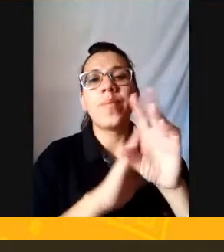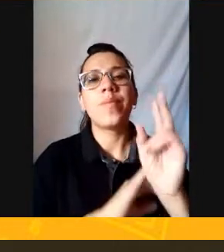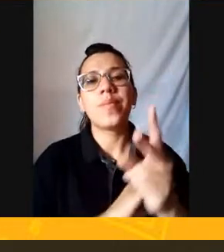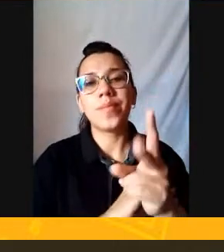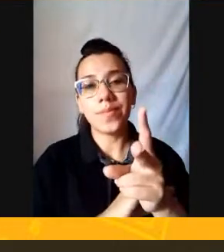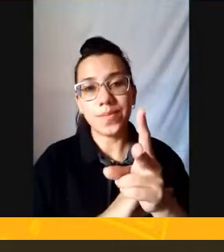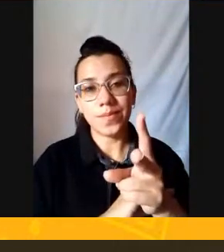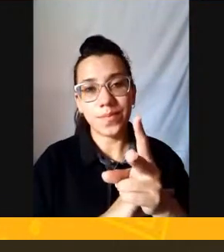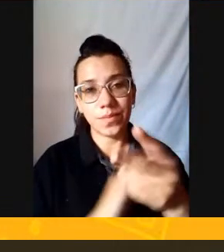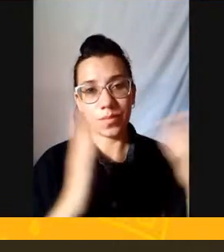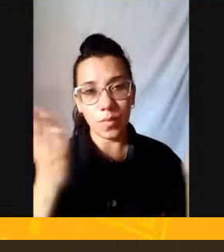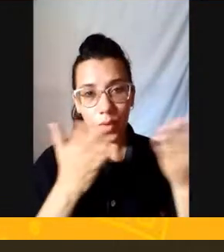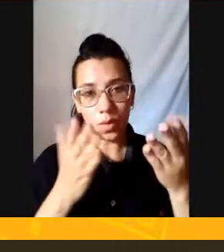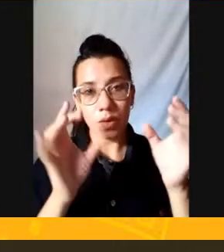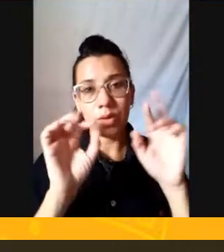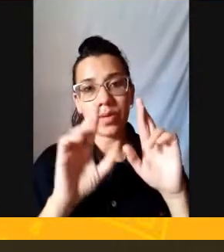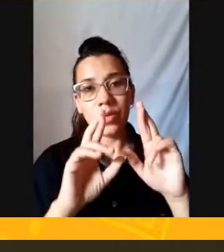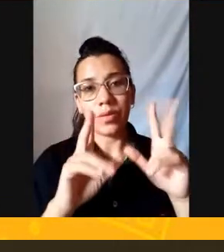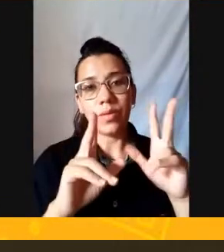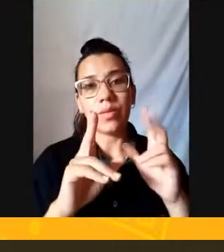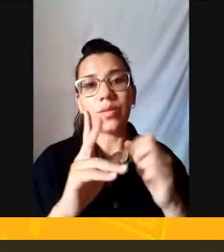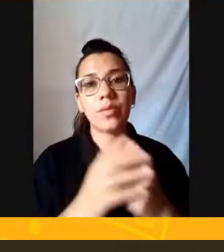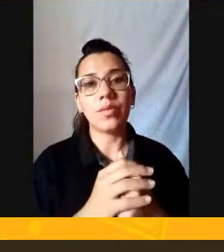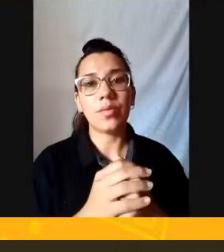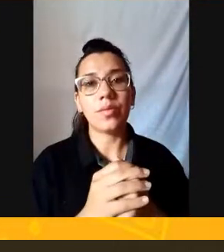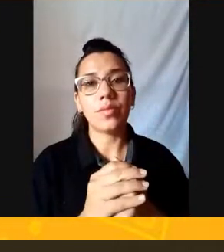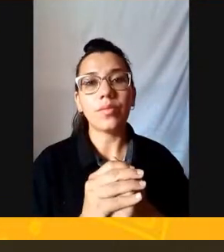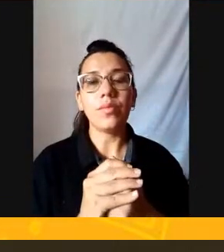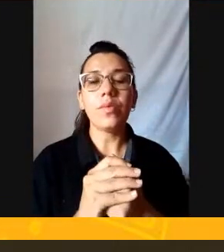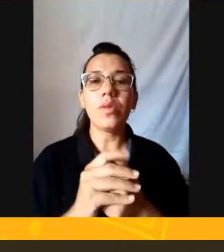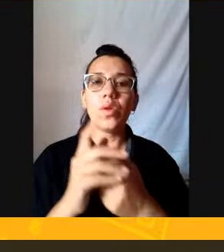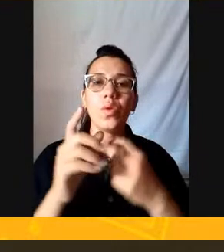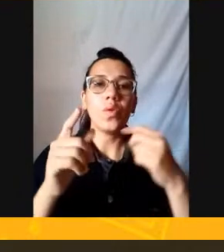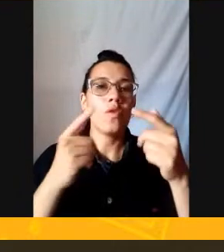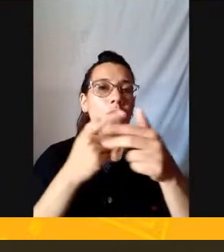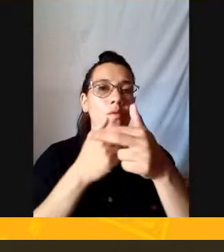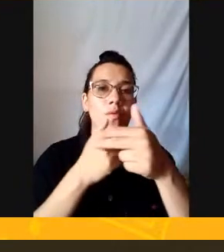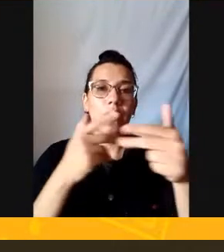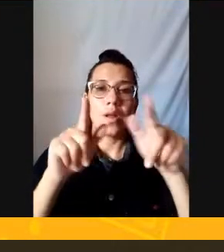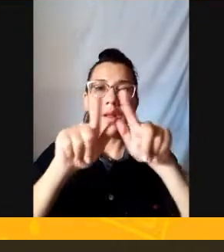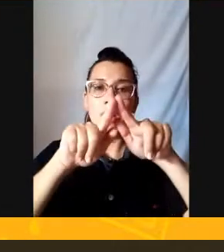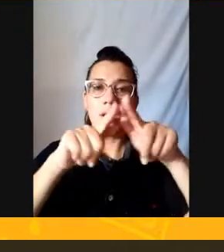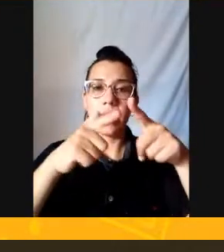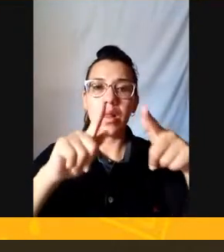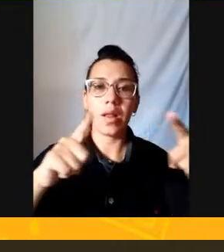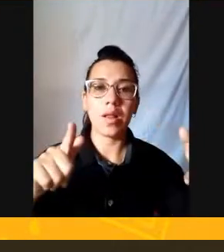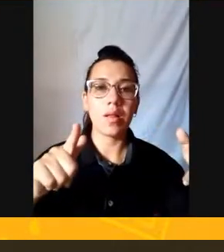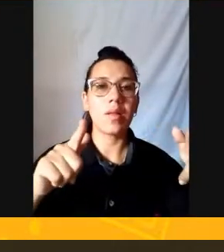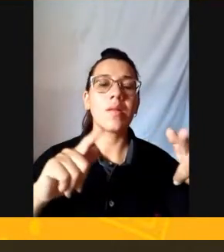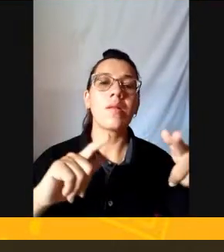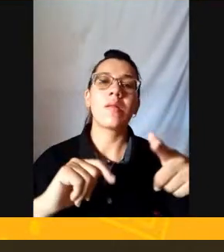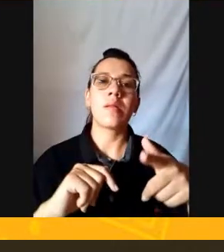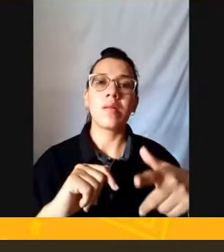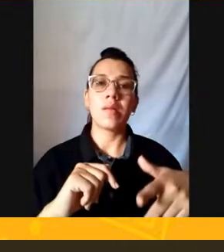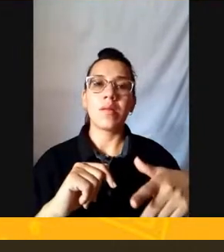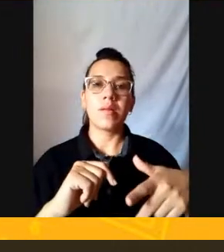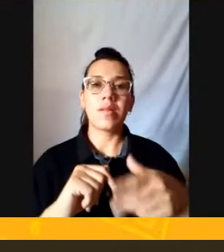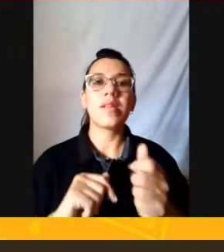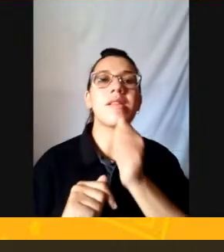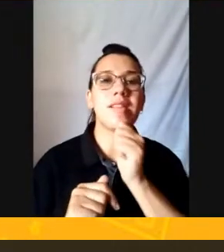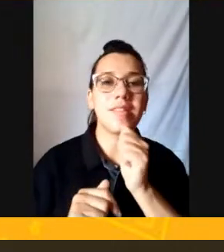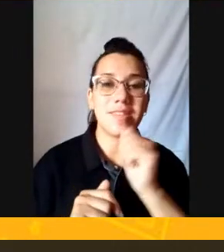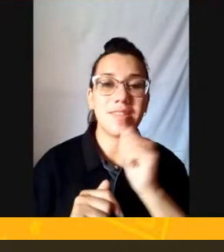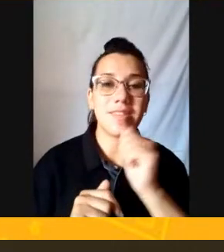modo subjuntivo Indicativo Imperativo Formas nominais Infinitivo Eu sabia isso tudo Sabia não Ainda sei